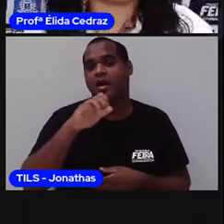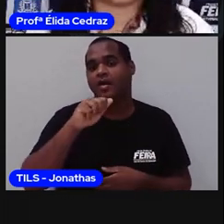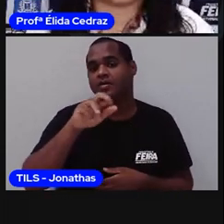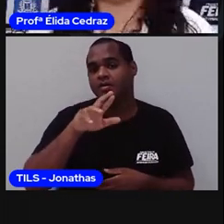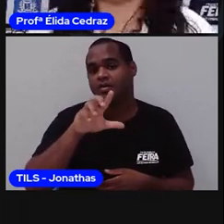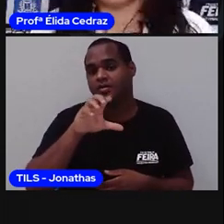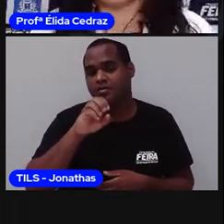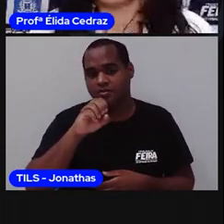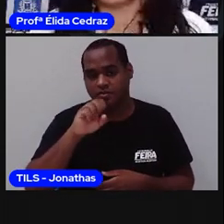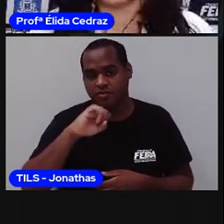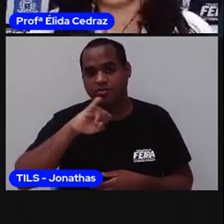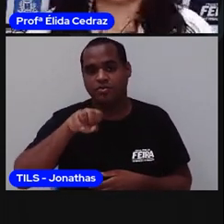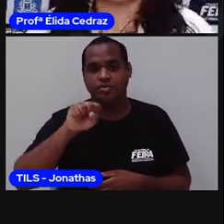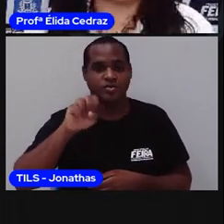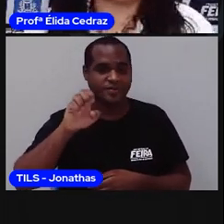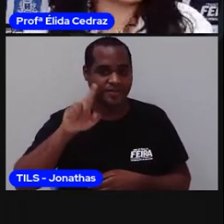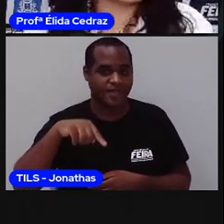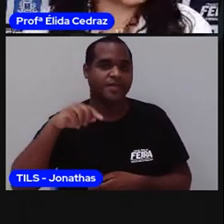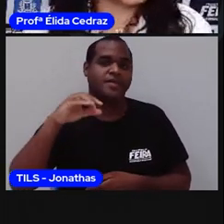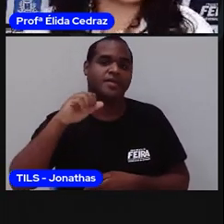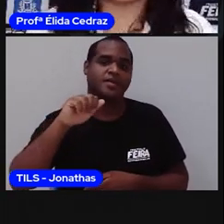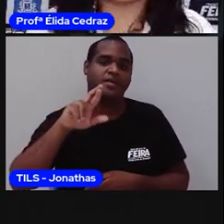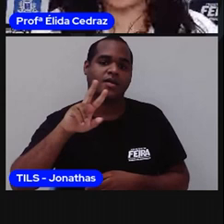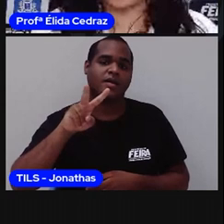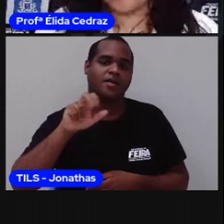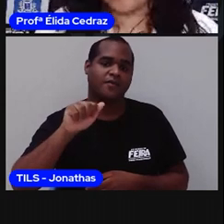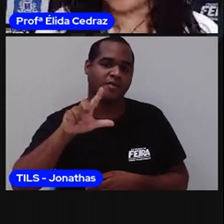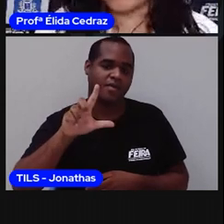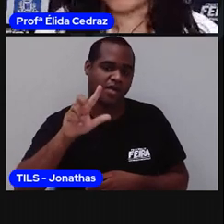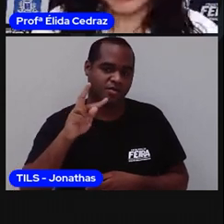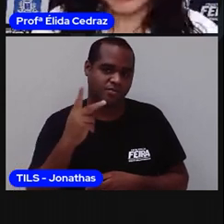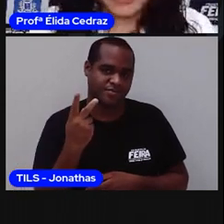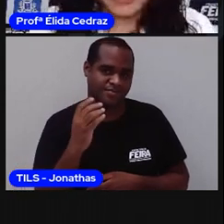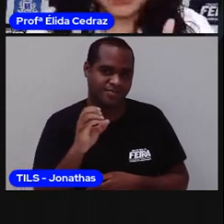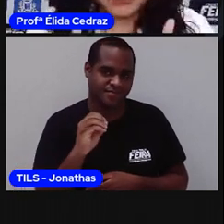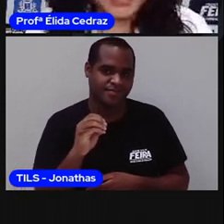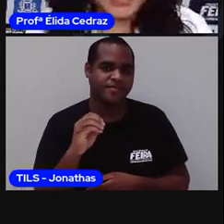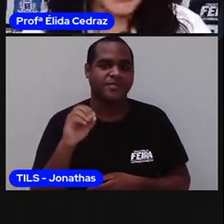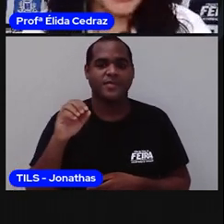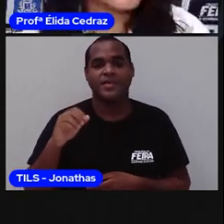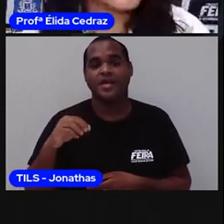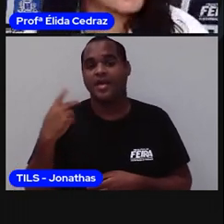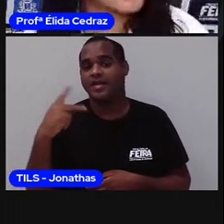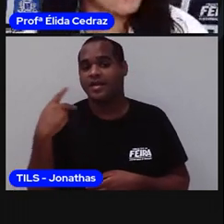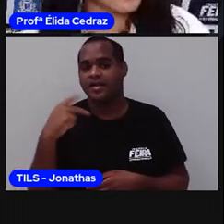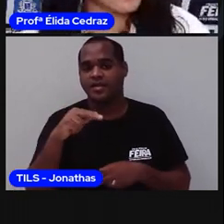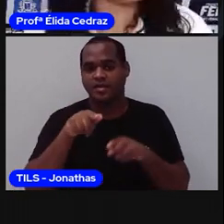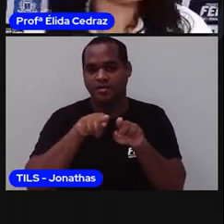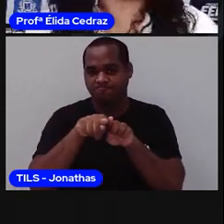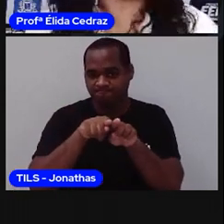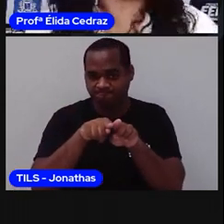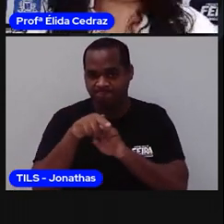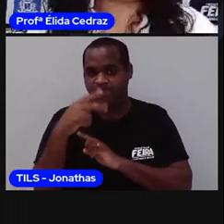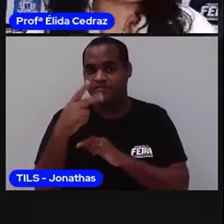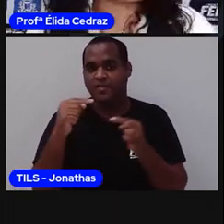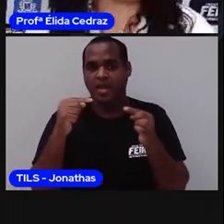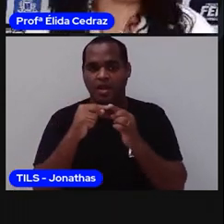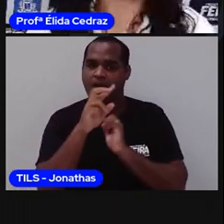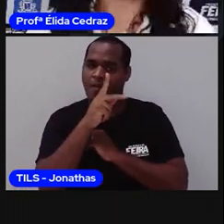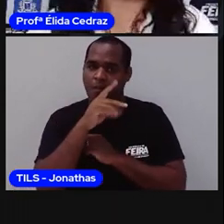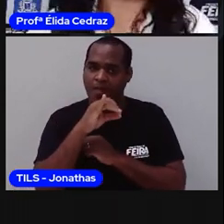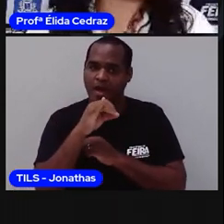Carvalho Lemos. Eles são irmãos e os pais deles estão aí nessa